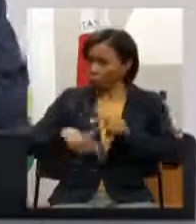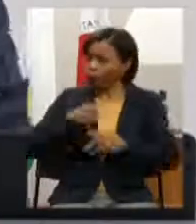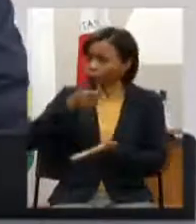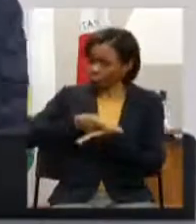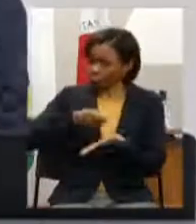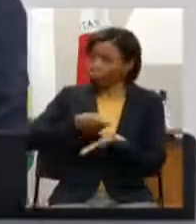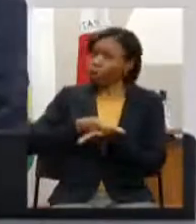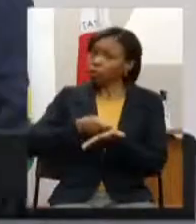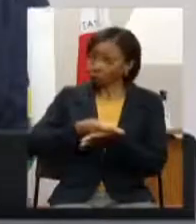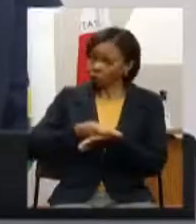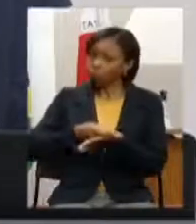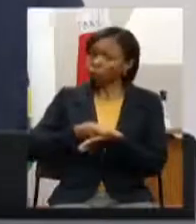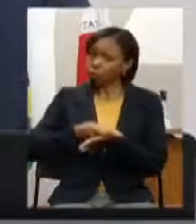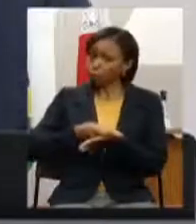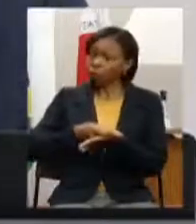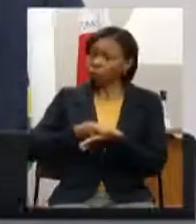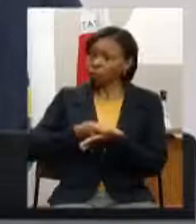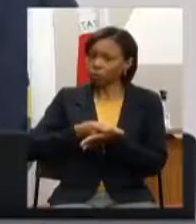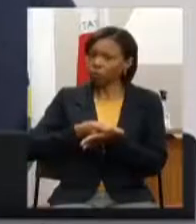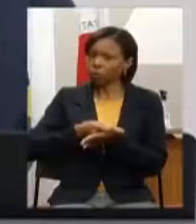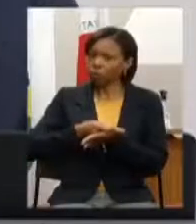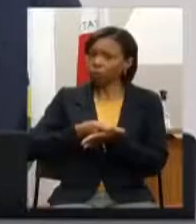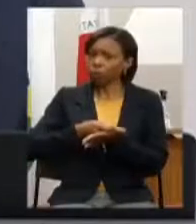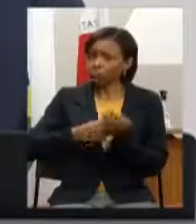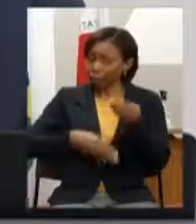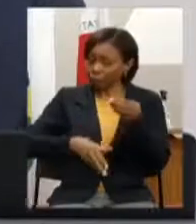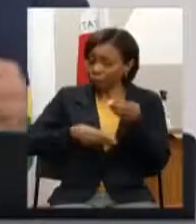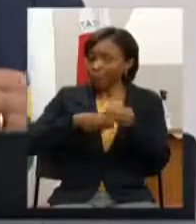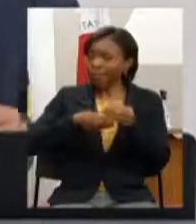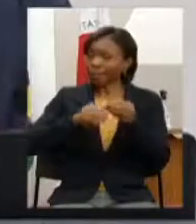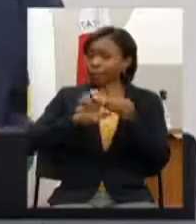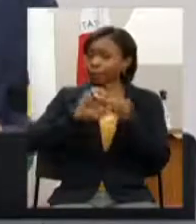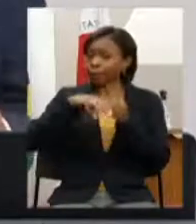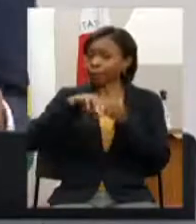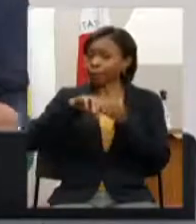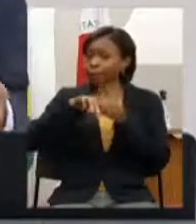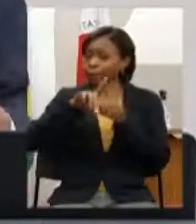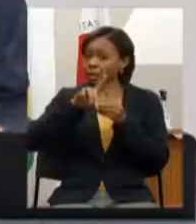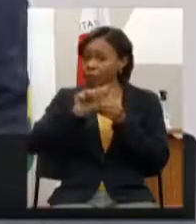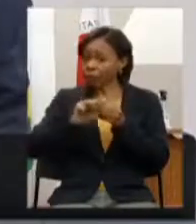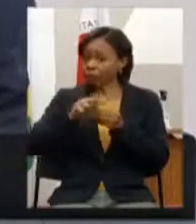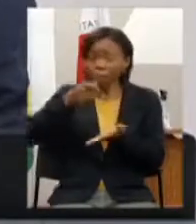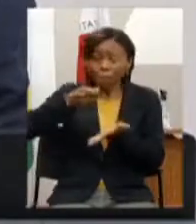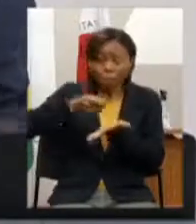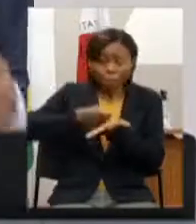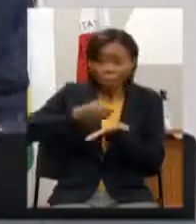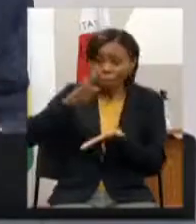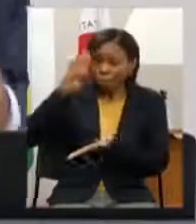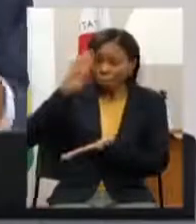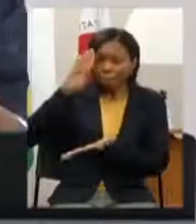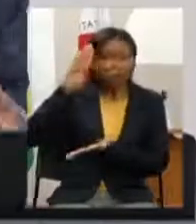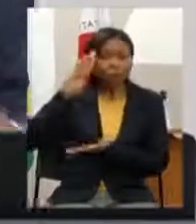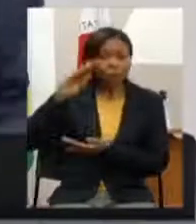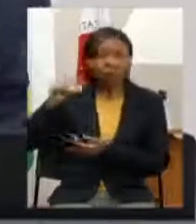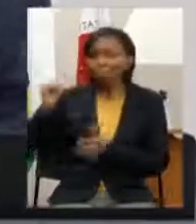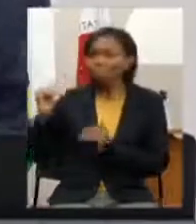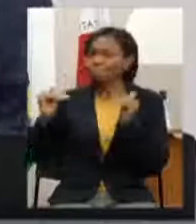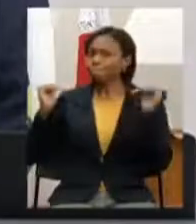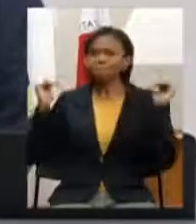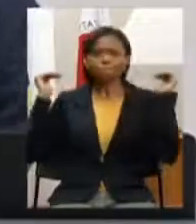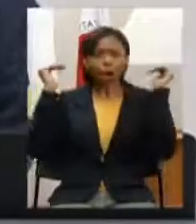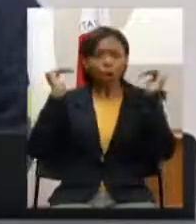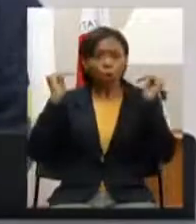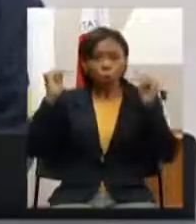principal emenda que tinha que ser impositiva não é o o maior poder não é aquele que emana do